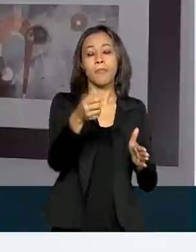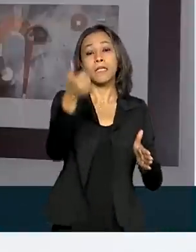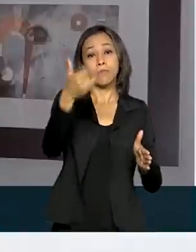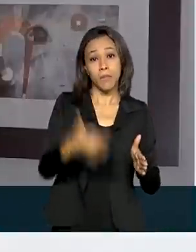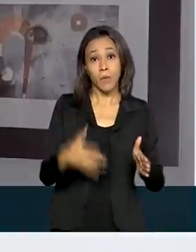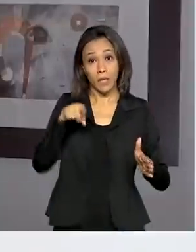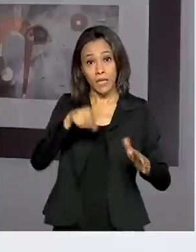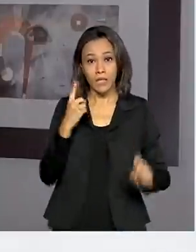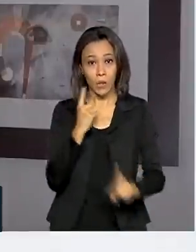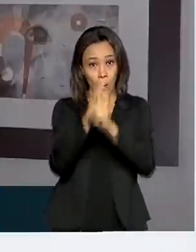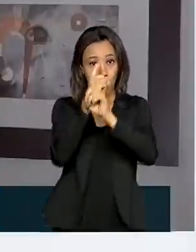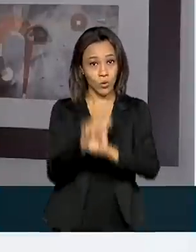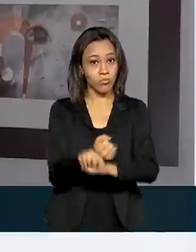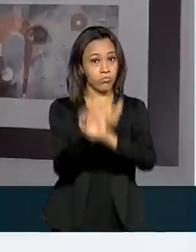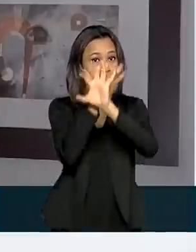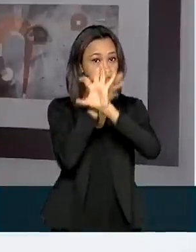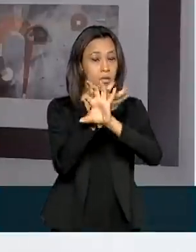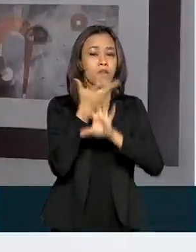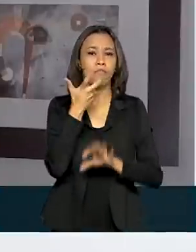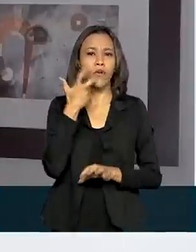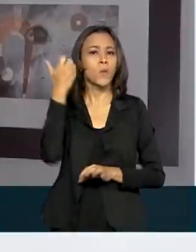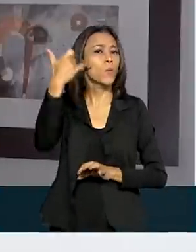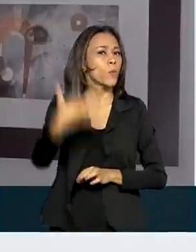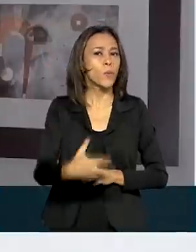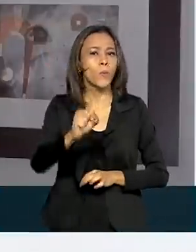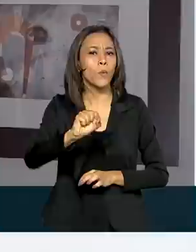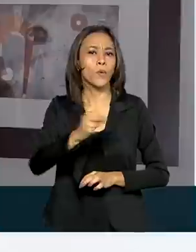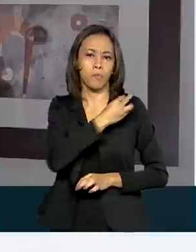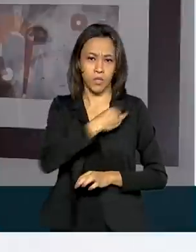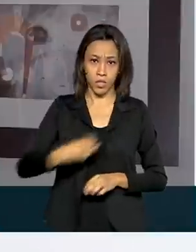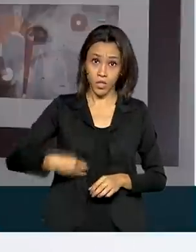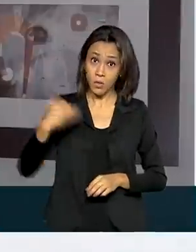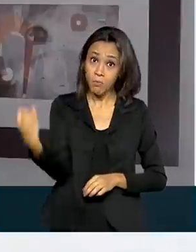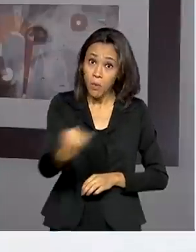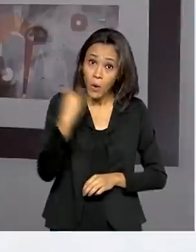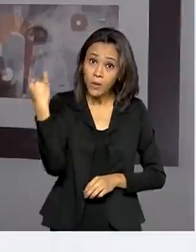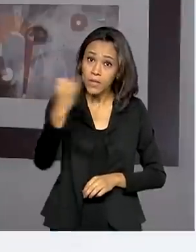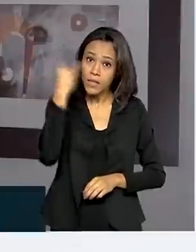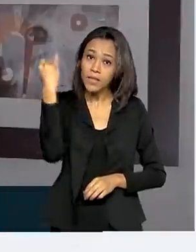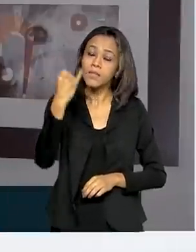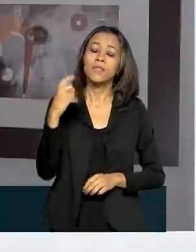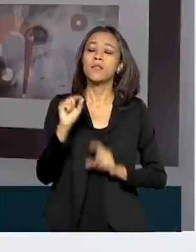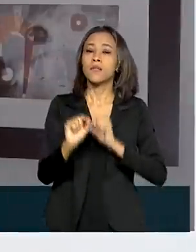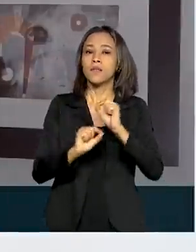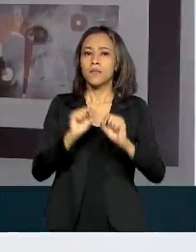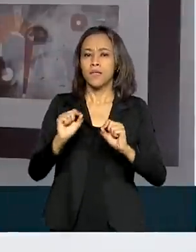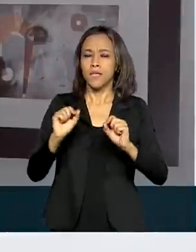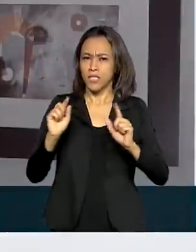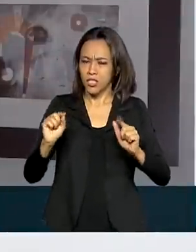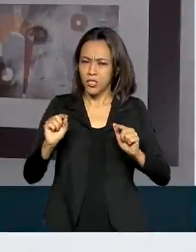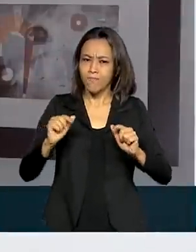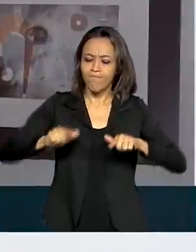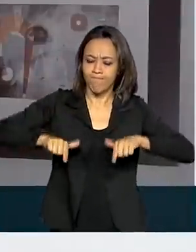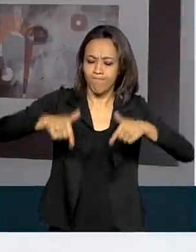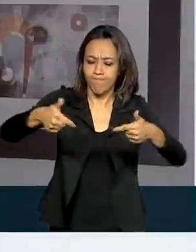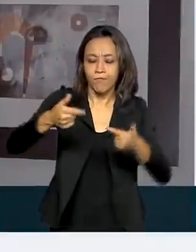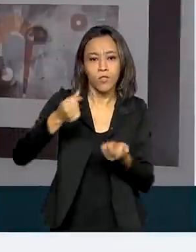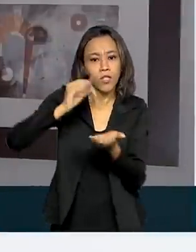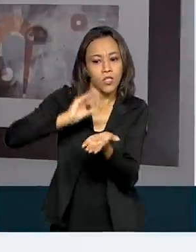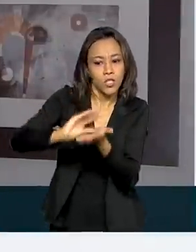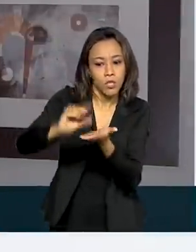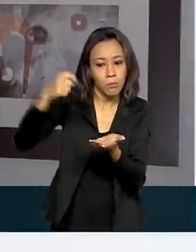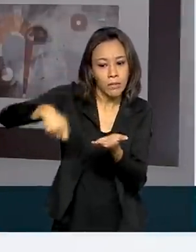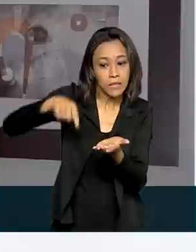ministro da Economia bateu na tecla da importância de se destravar investimentos obrigatórios para injetar recursos onde é mais